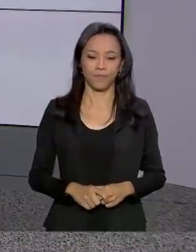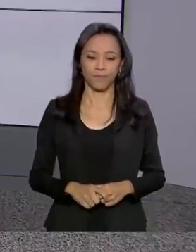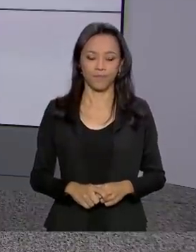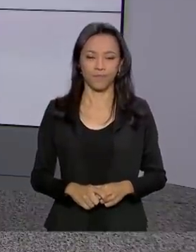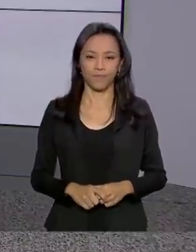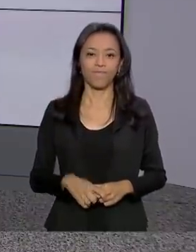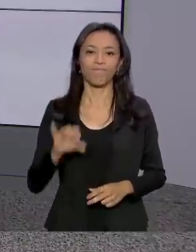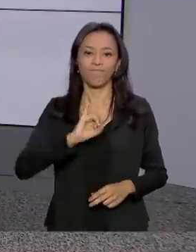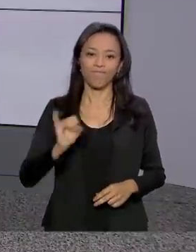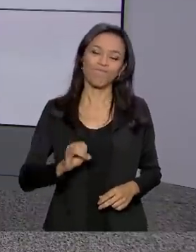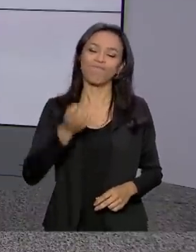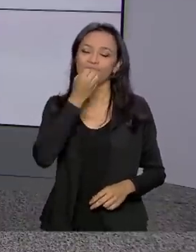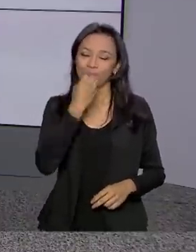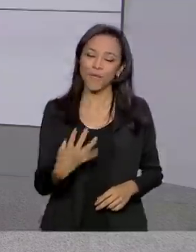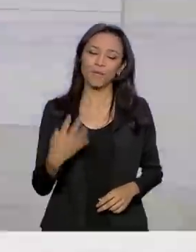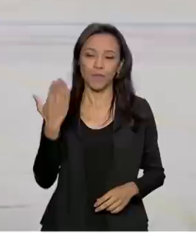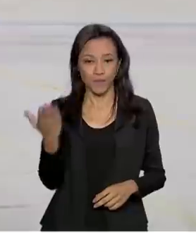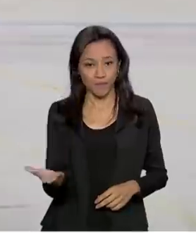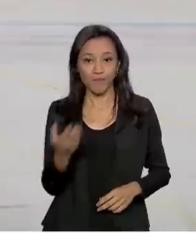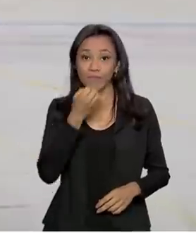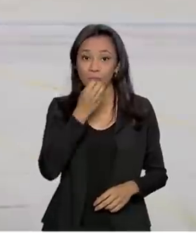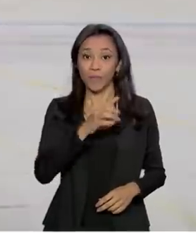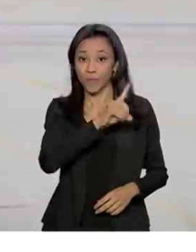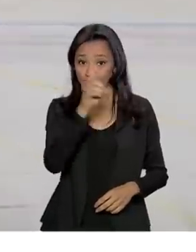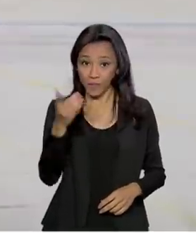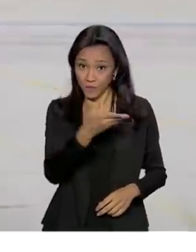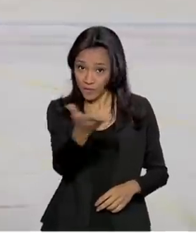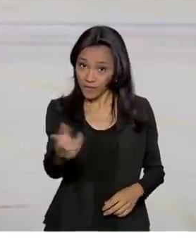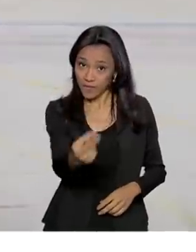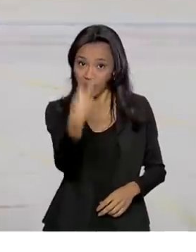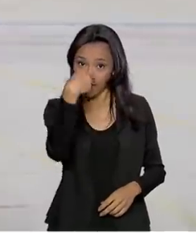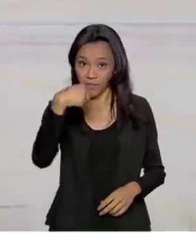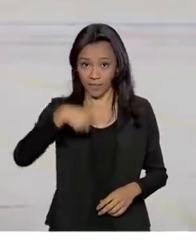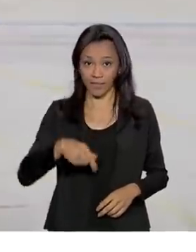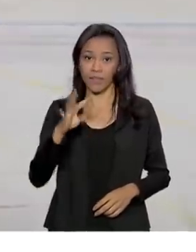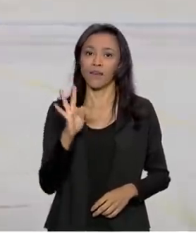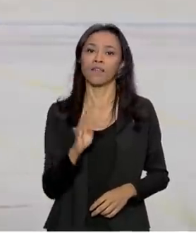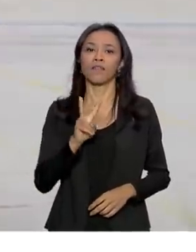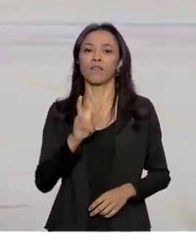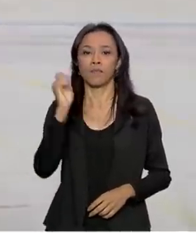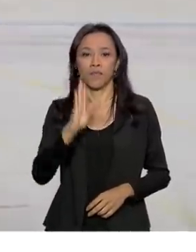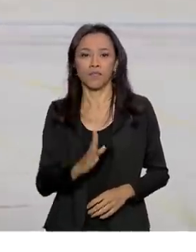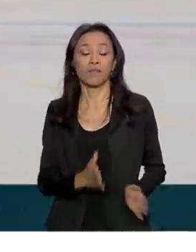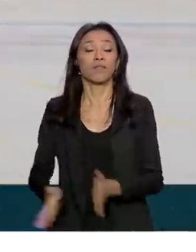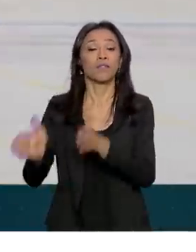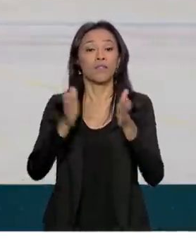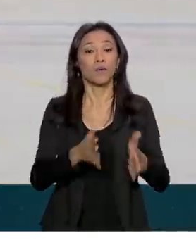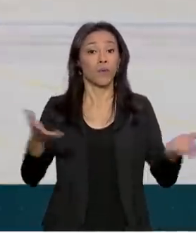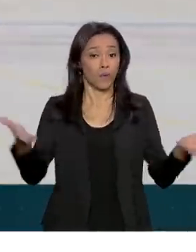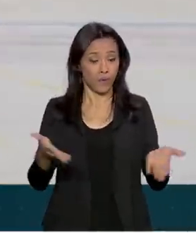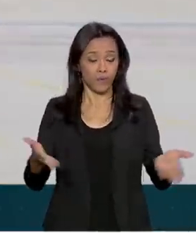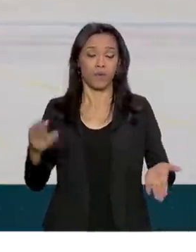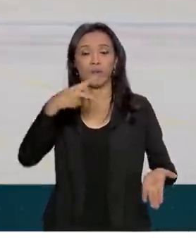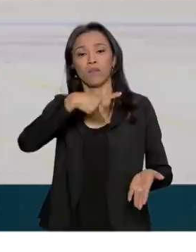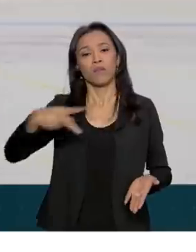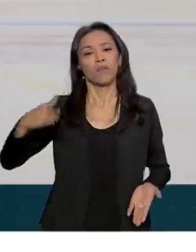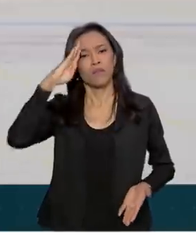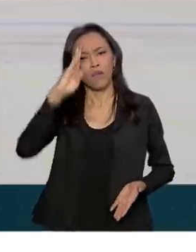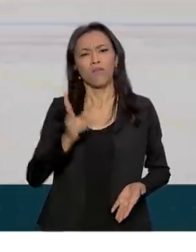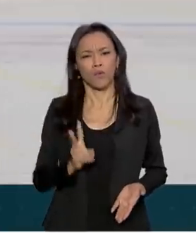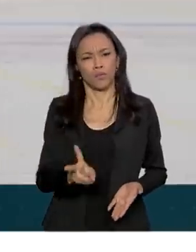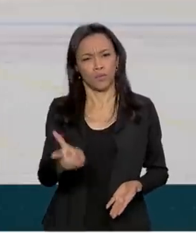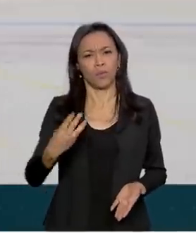Oi, Renata, bom dia para você, bom dia para você que acompanha a TV Brasil. O presidente Bolsonaro passa o dia hoje aqui no Palácio da Alvorada, a